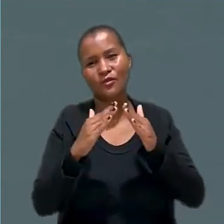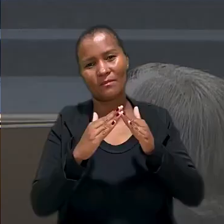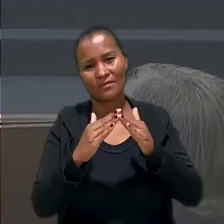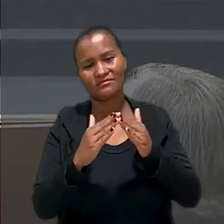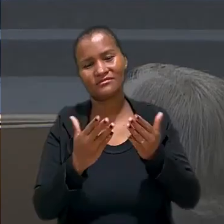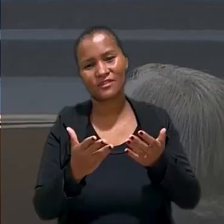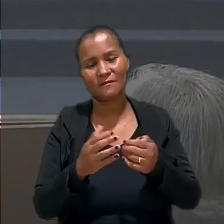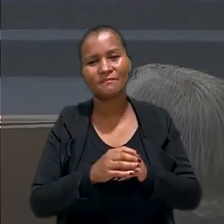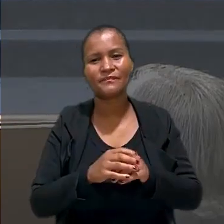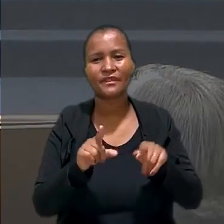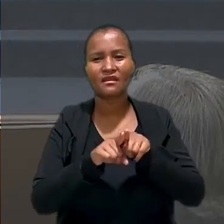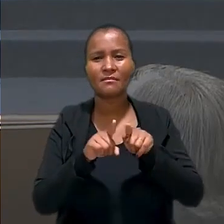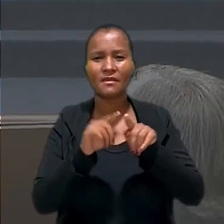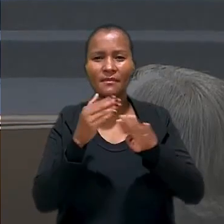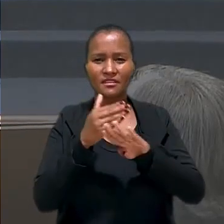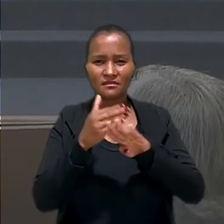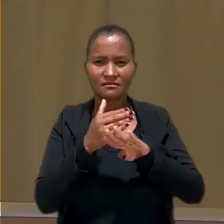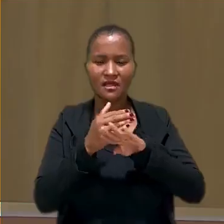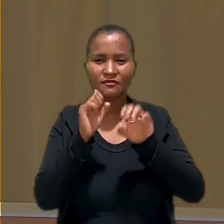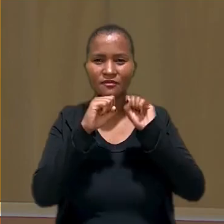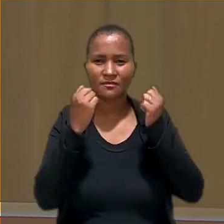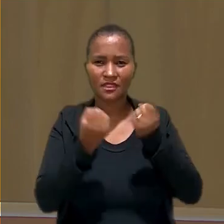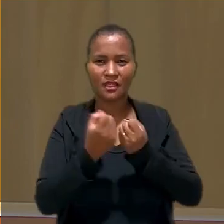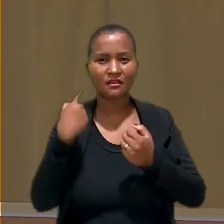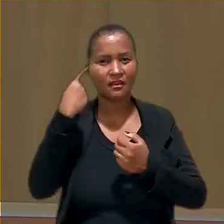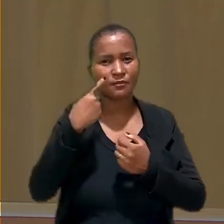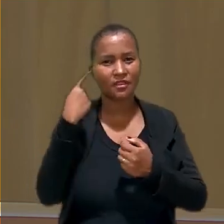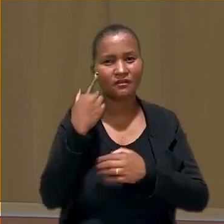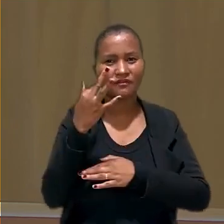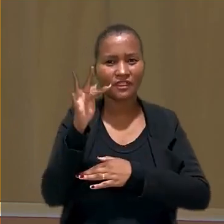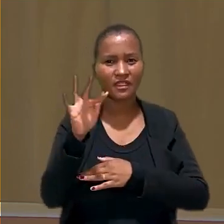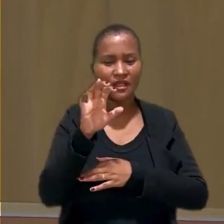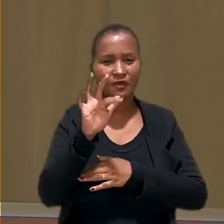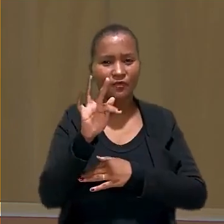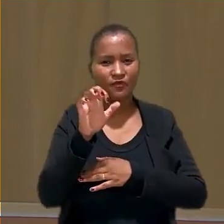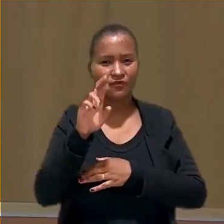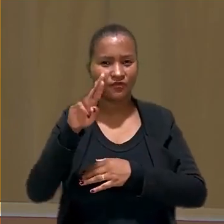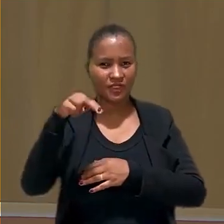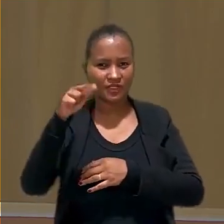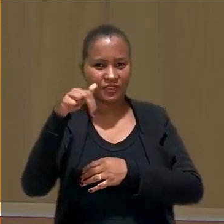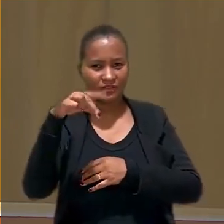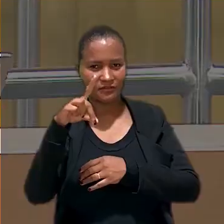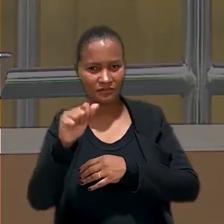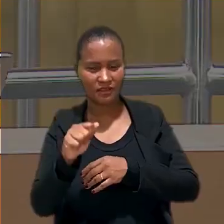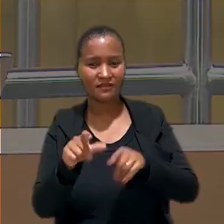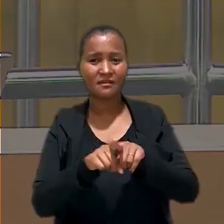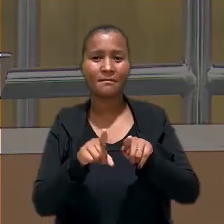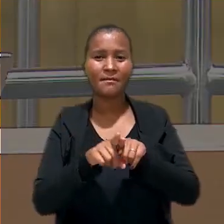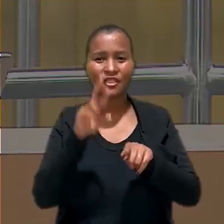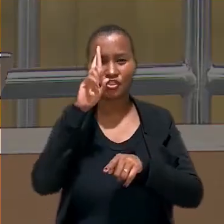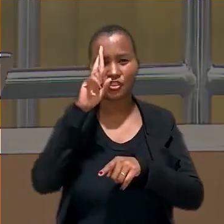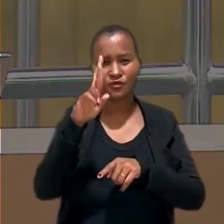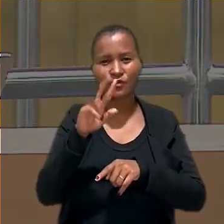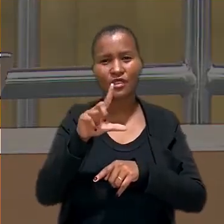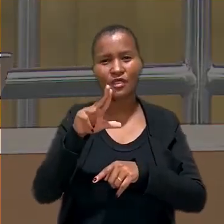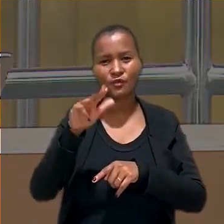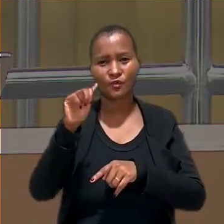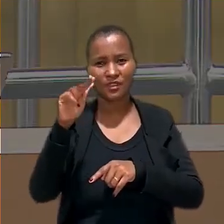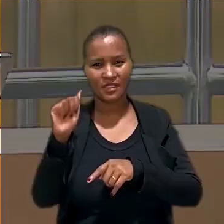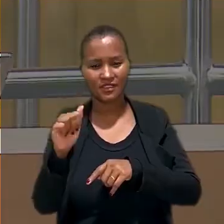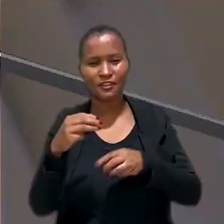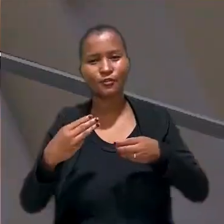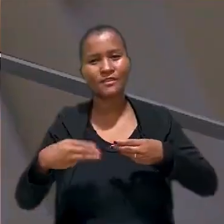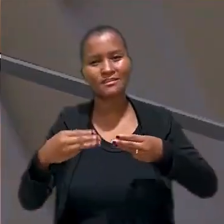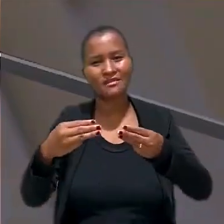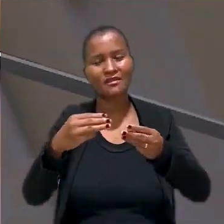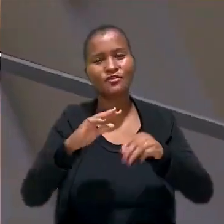remunerado. Também participaram do seminário a deputada federal Fernanda Melchiona e a diretora Luana Pinheiro,